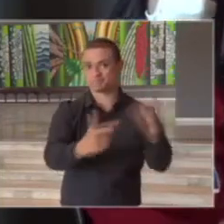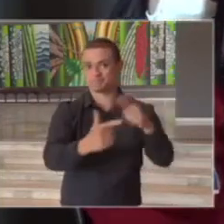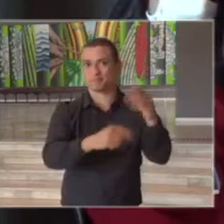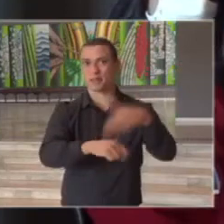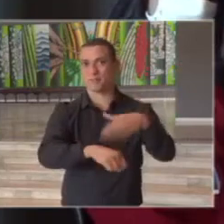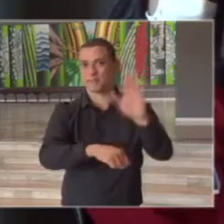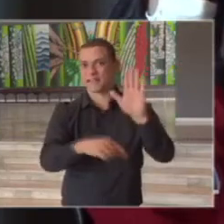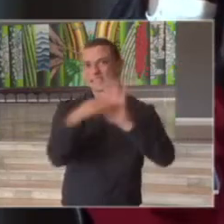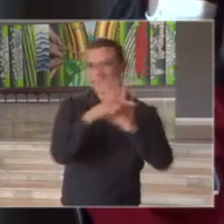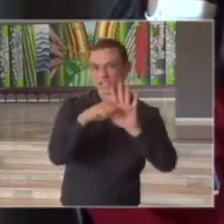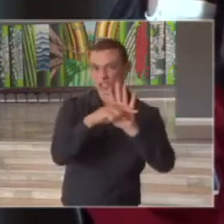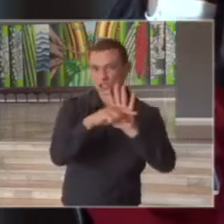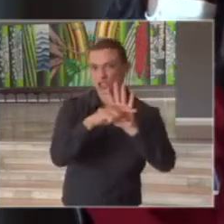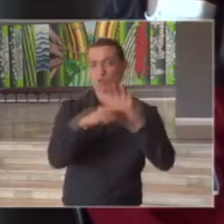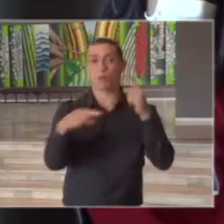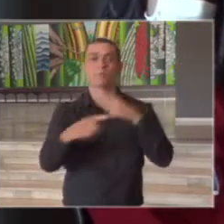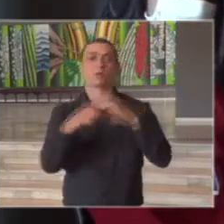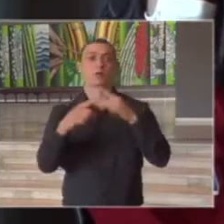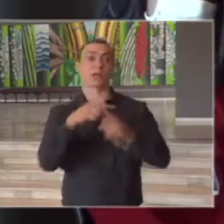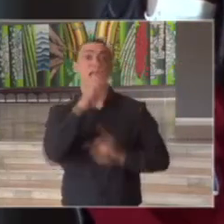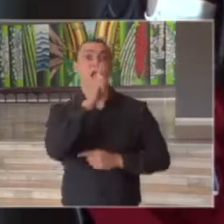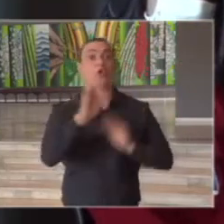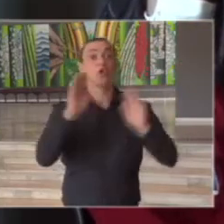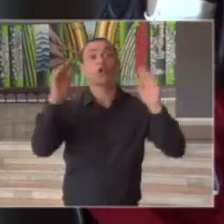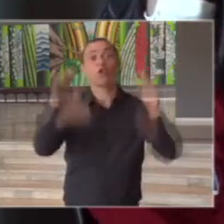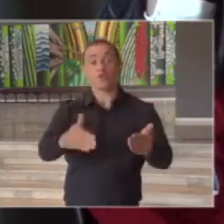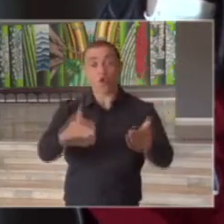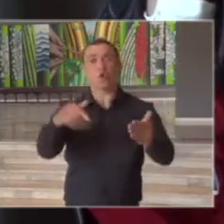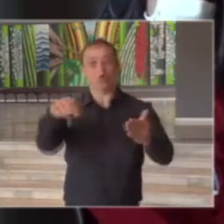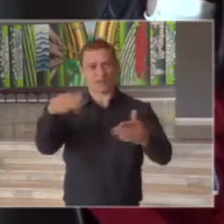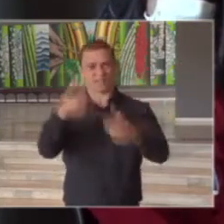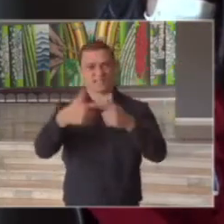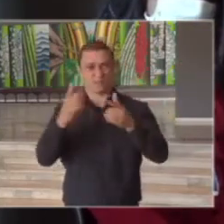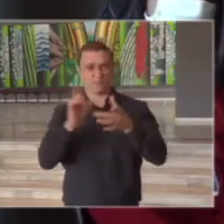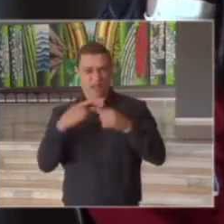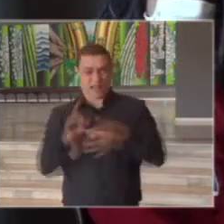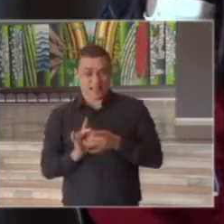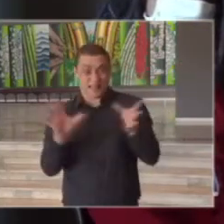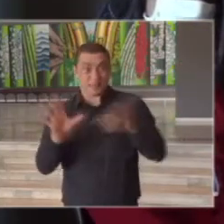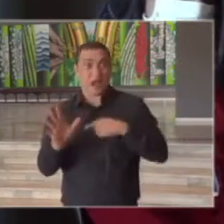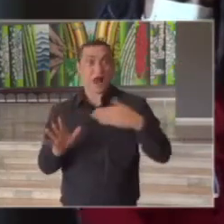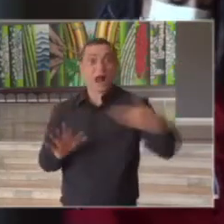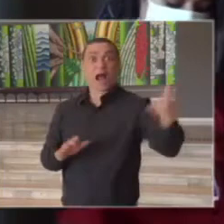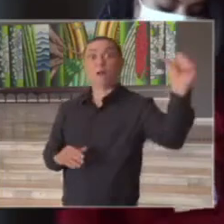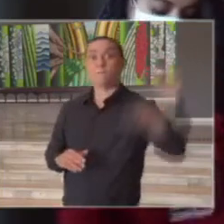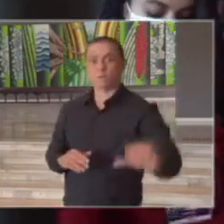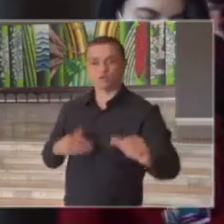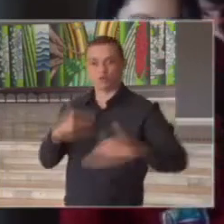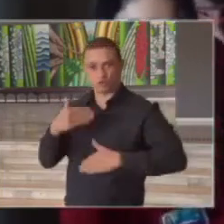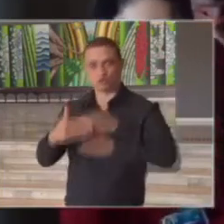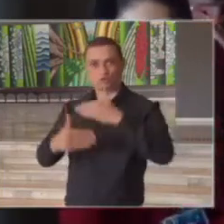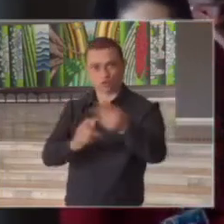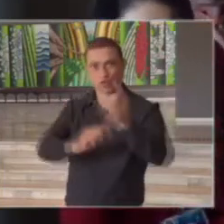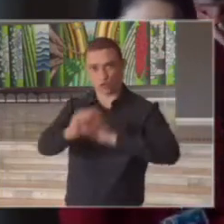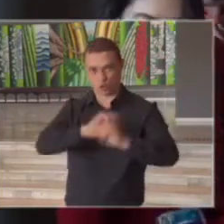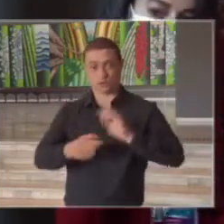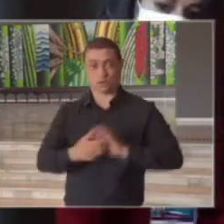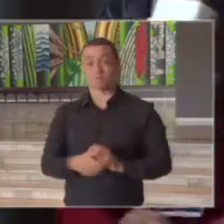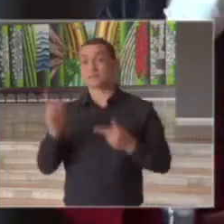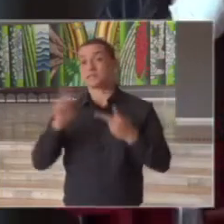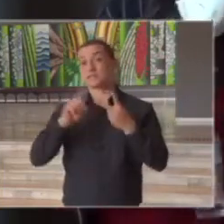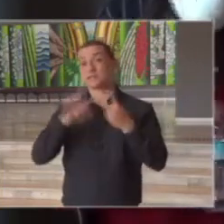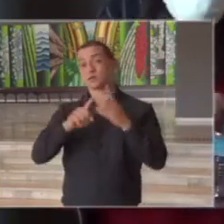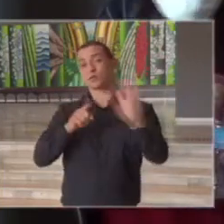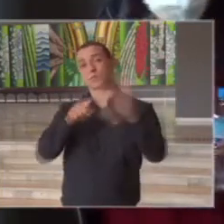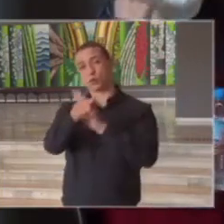negativos resultados relacionados diretamente a essa flexibilização gradual da economia e uma segunda